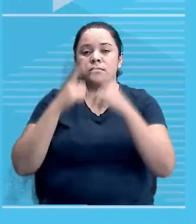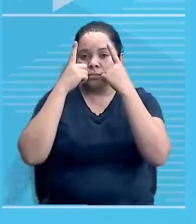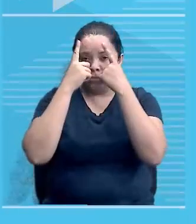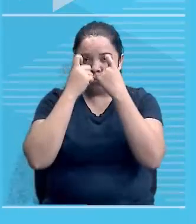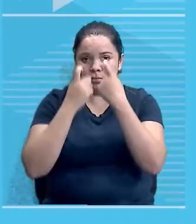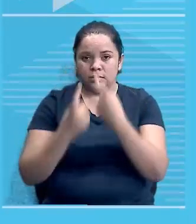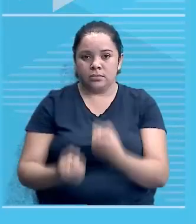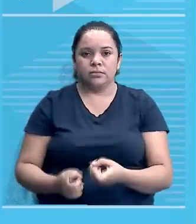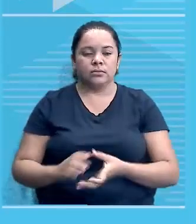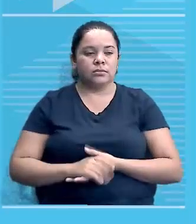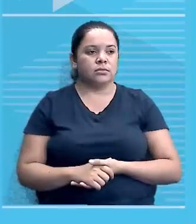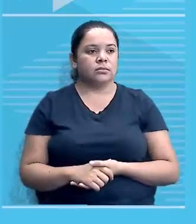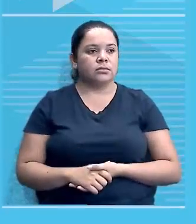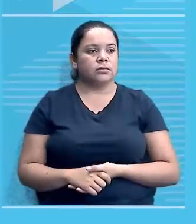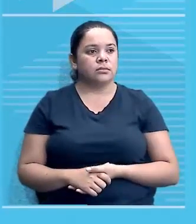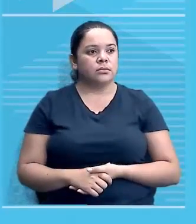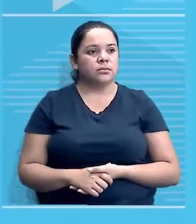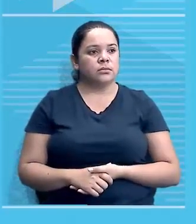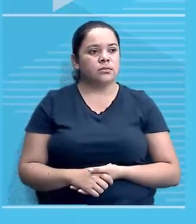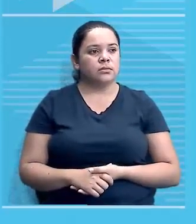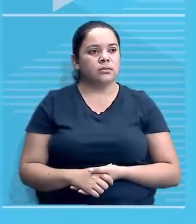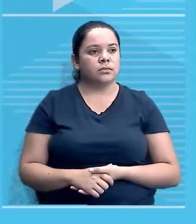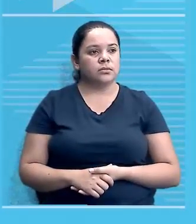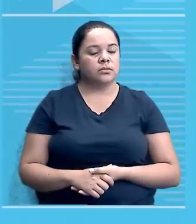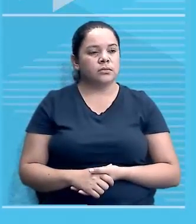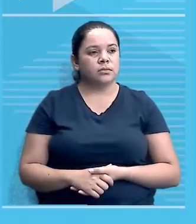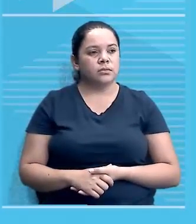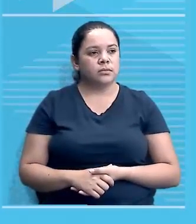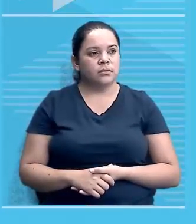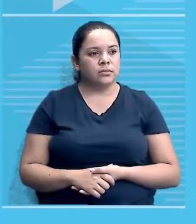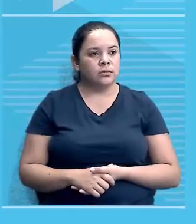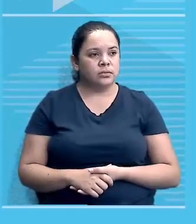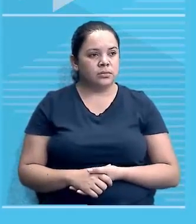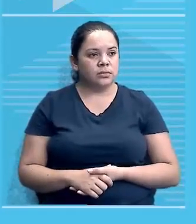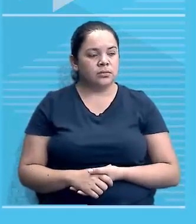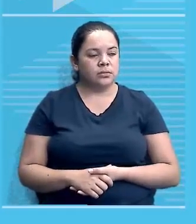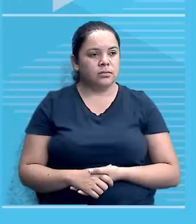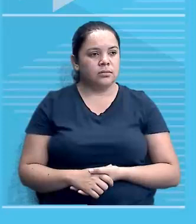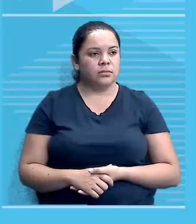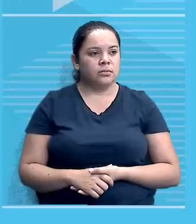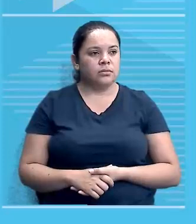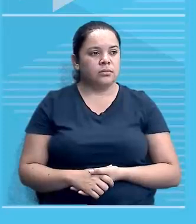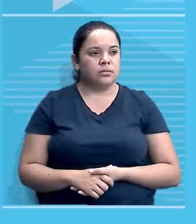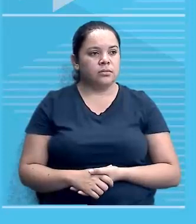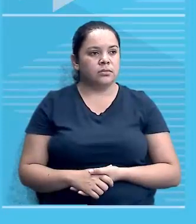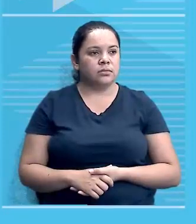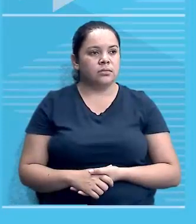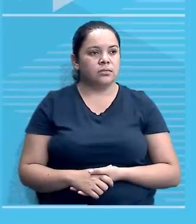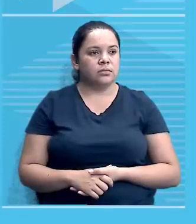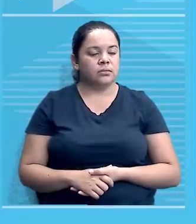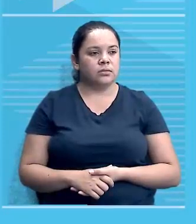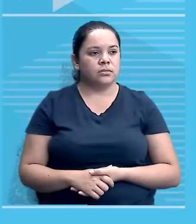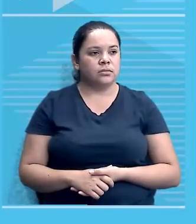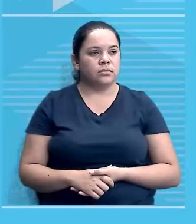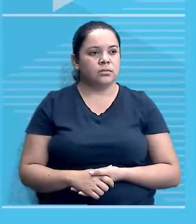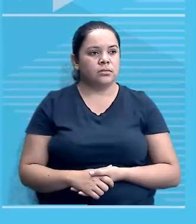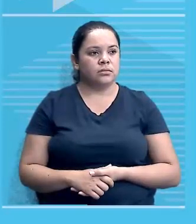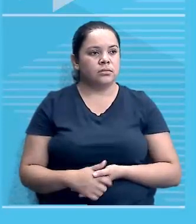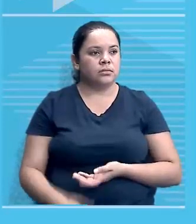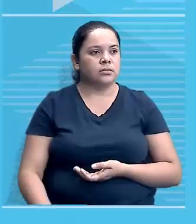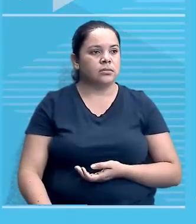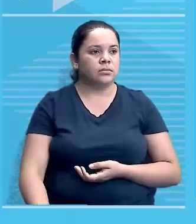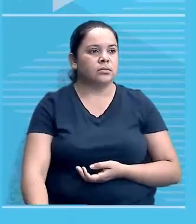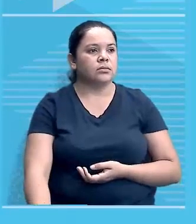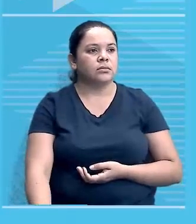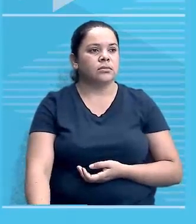realidade. É como se esse cara aqui, esse africano, o senhor Balambo, e aí é ele